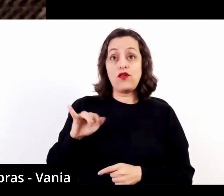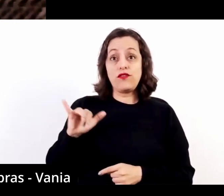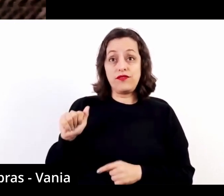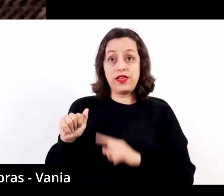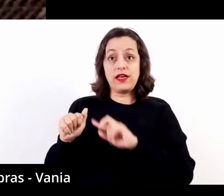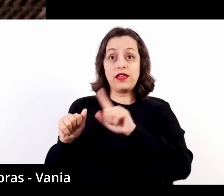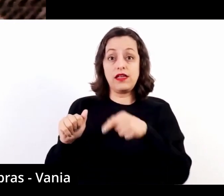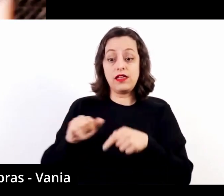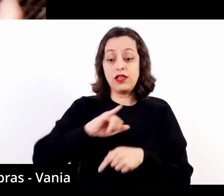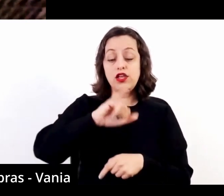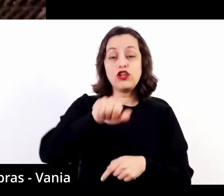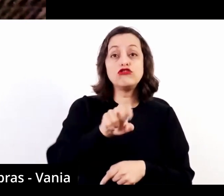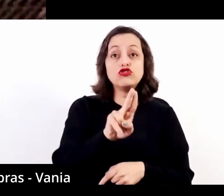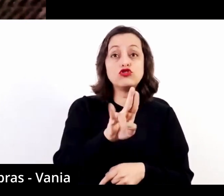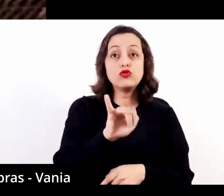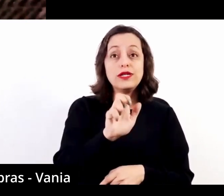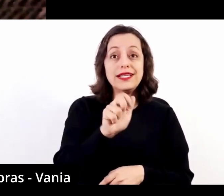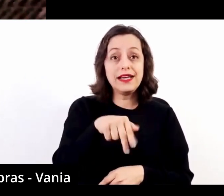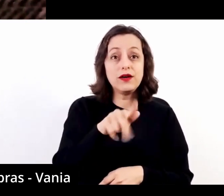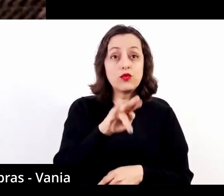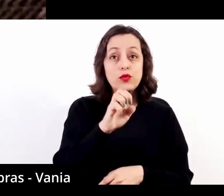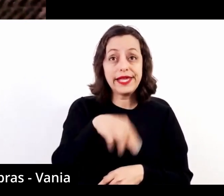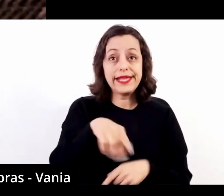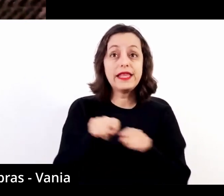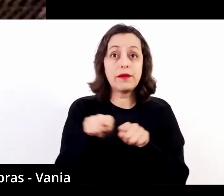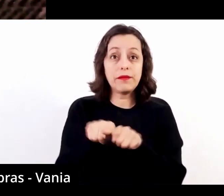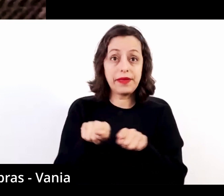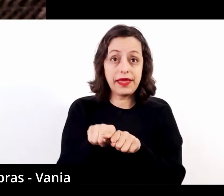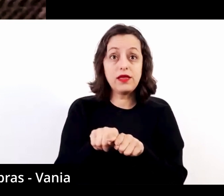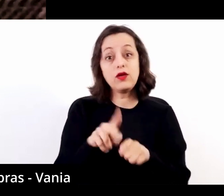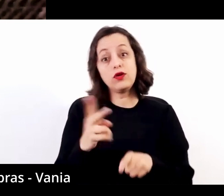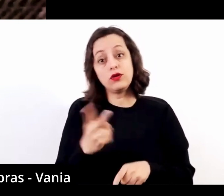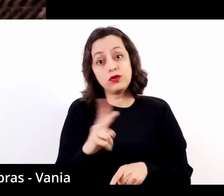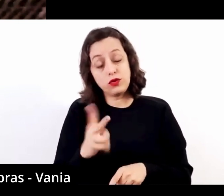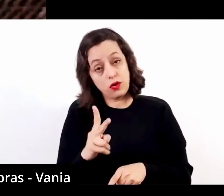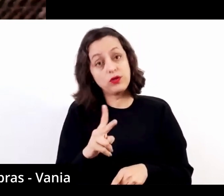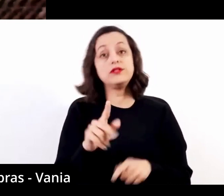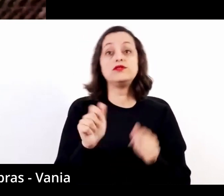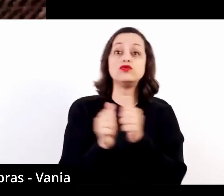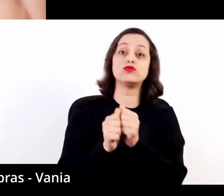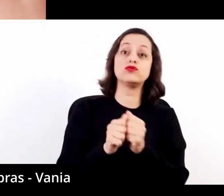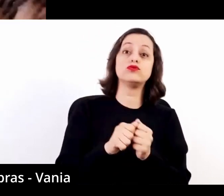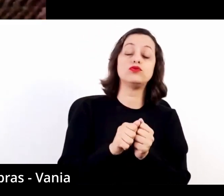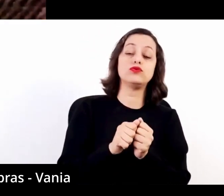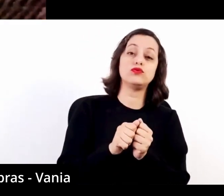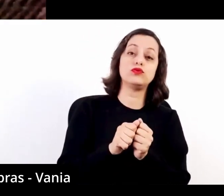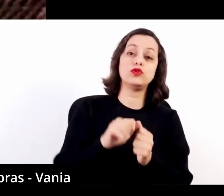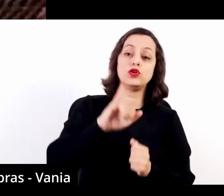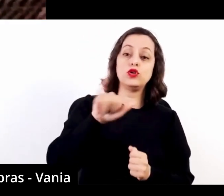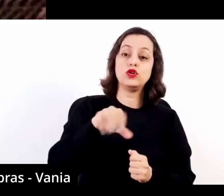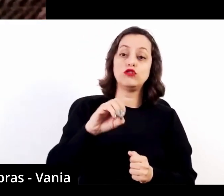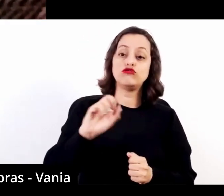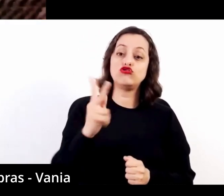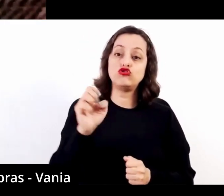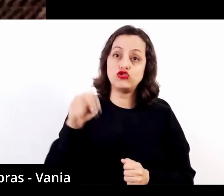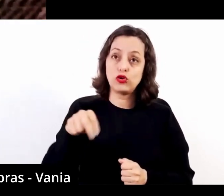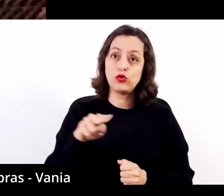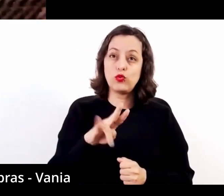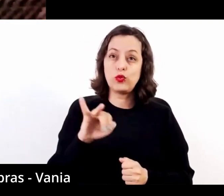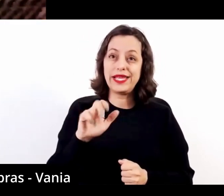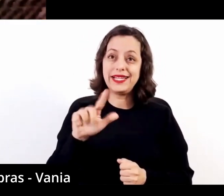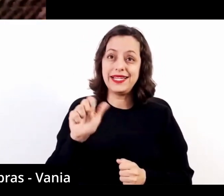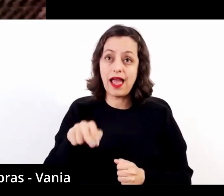o Julian Brin, porque depois do Segovia, ainda dentro do século XX, John Williams e Julian Brin são que levam, continuam a levar